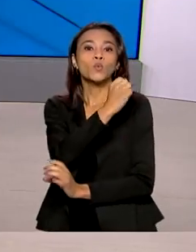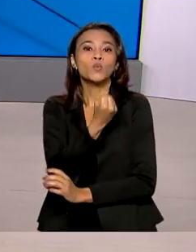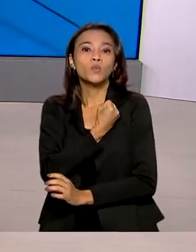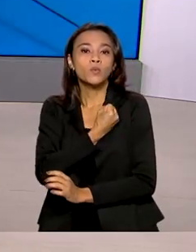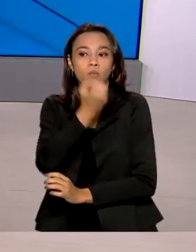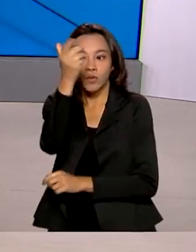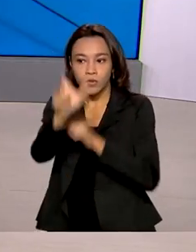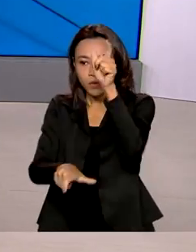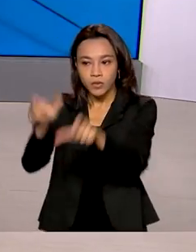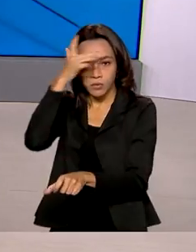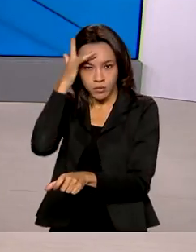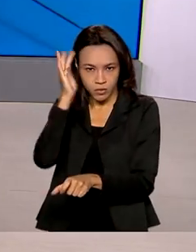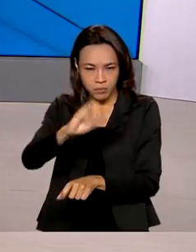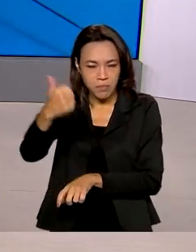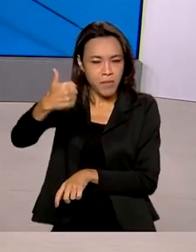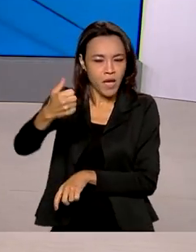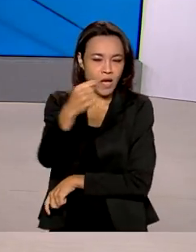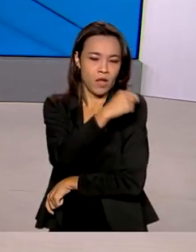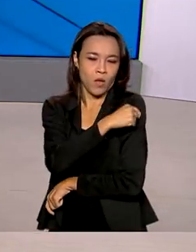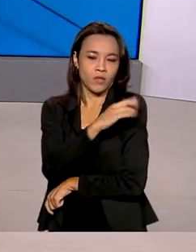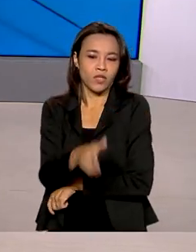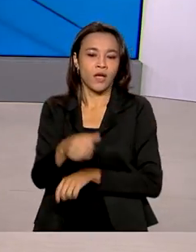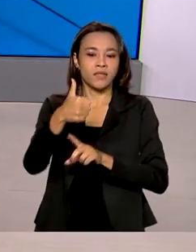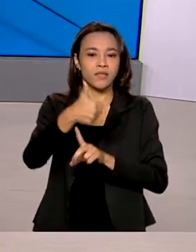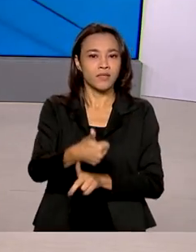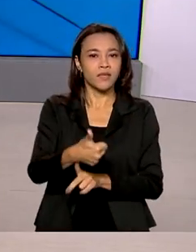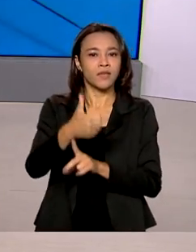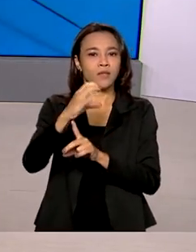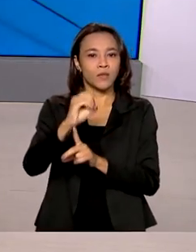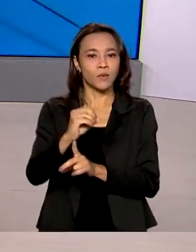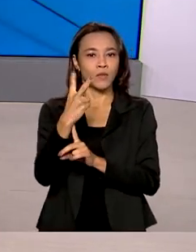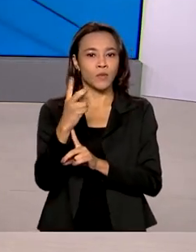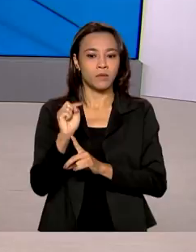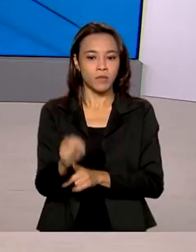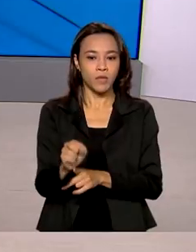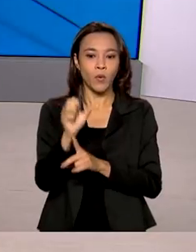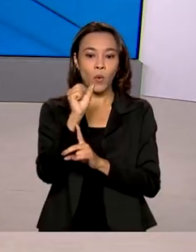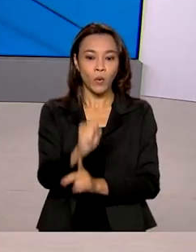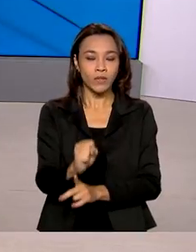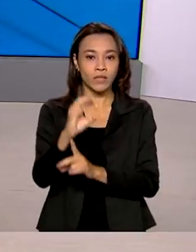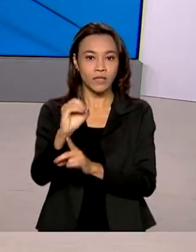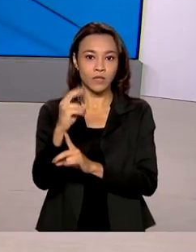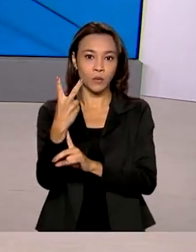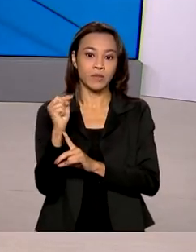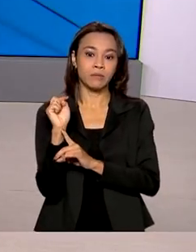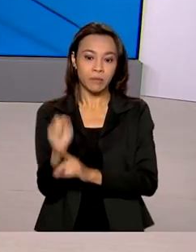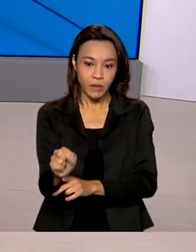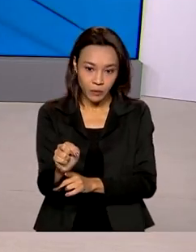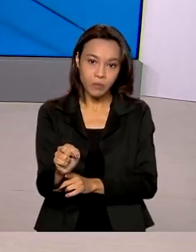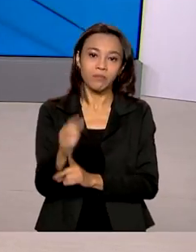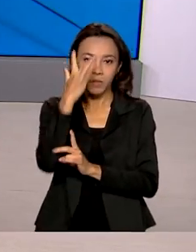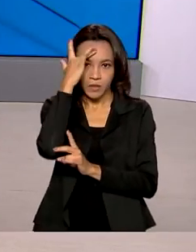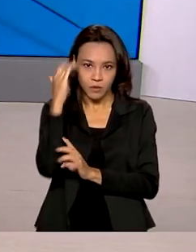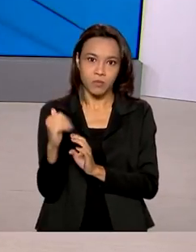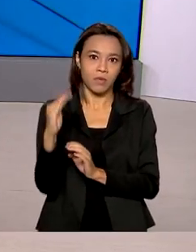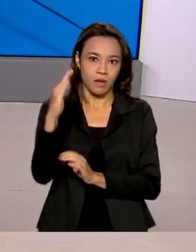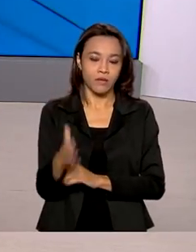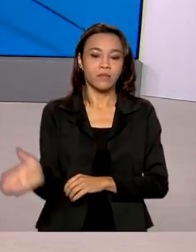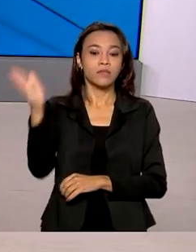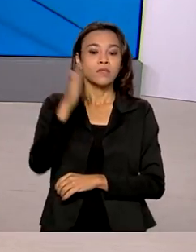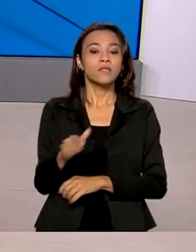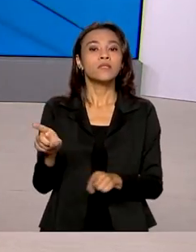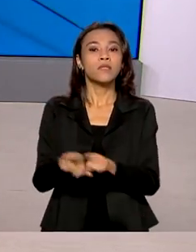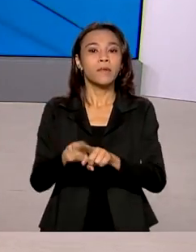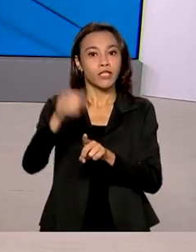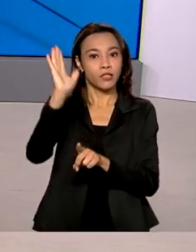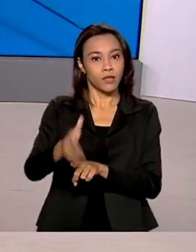que tomaram a primeira dose passam de 102 milhões 802 mil pessoas. E o número de brasileiros que